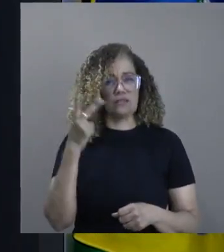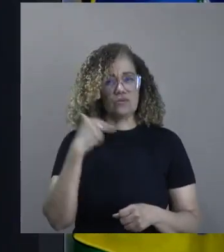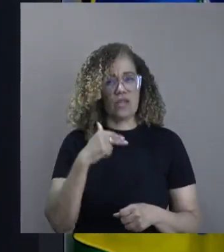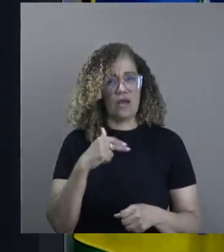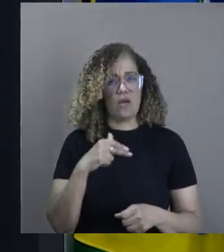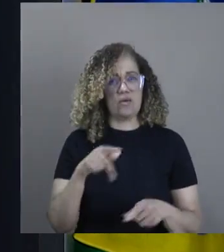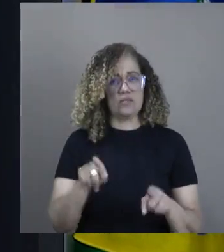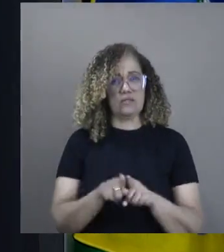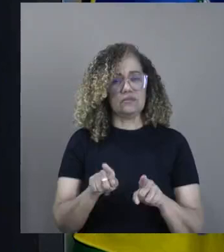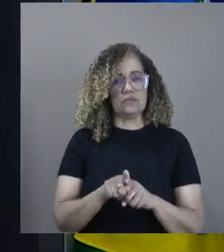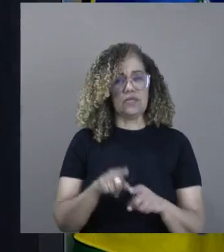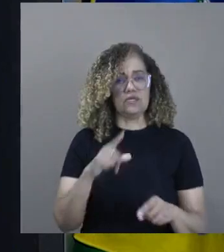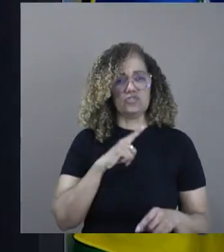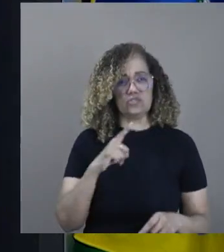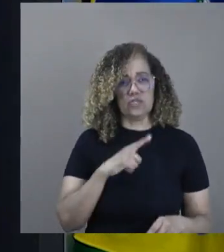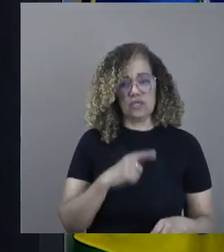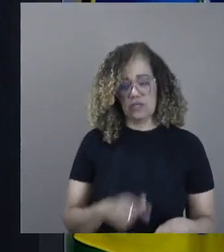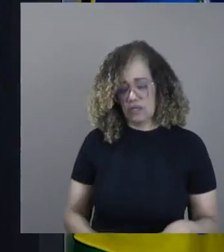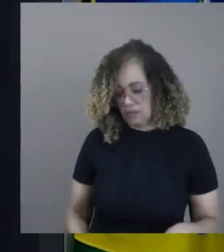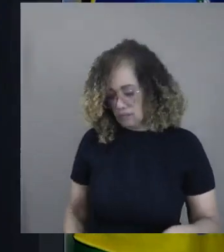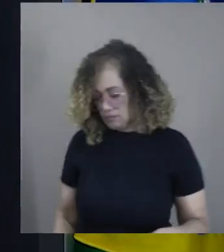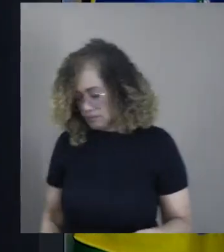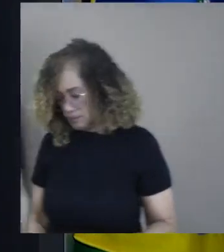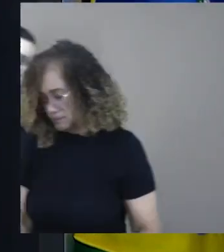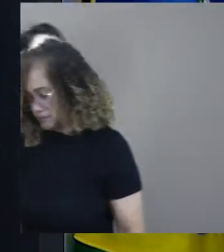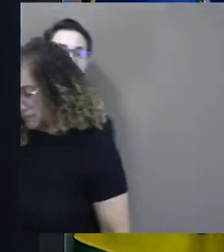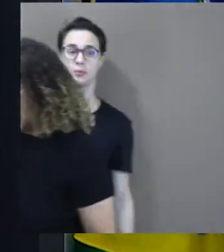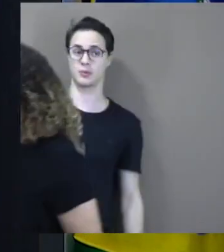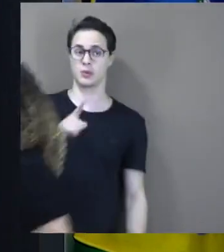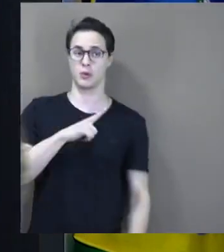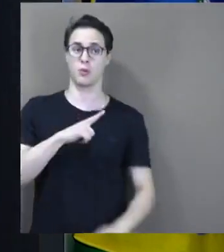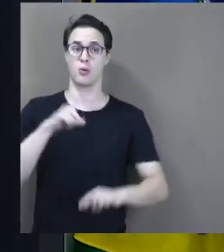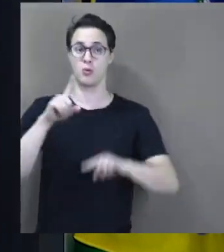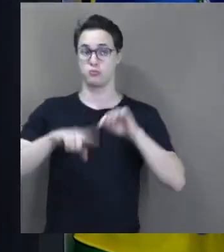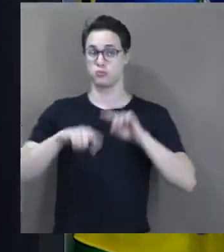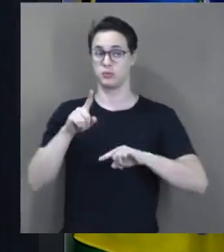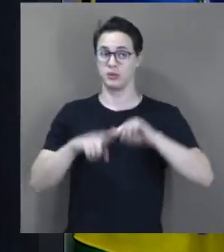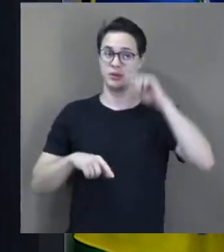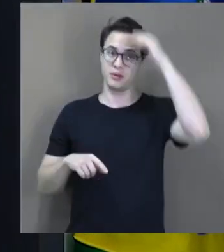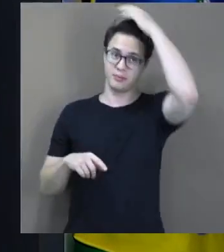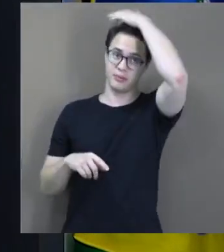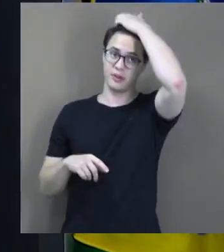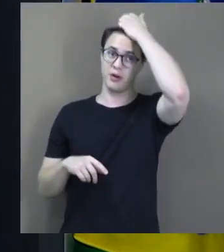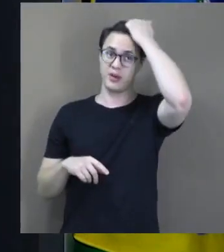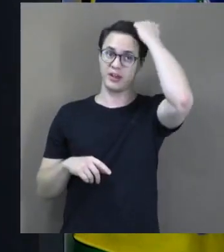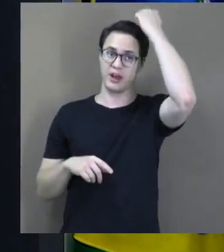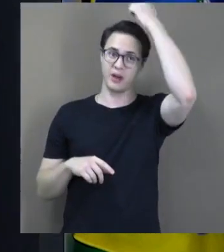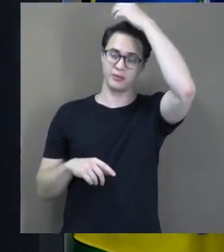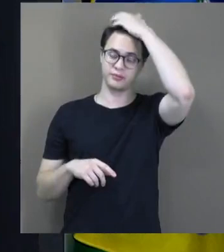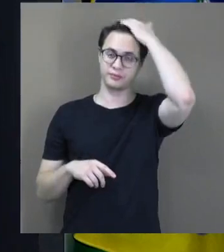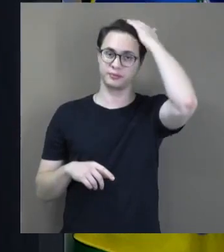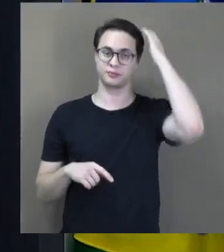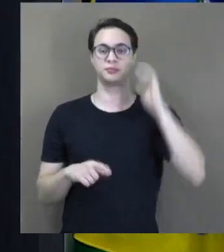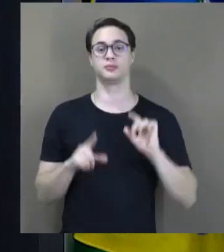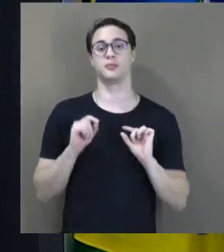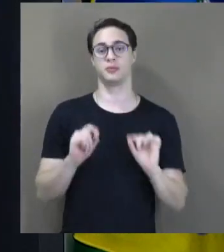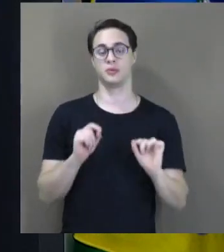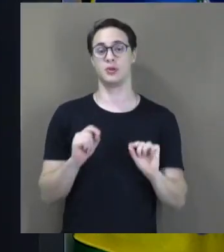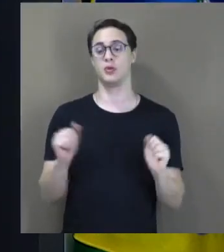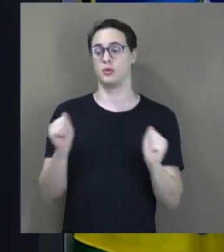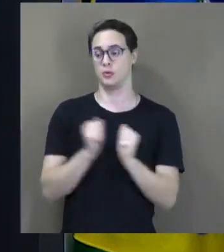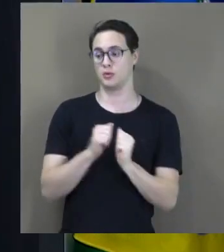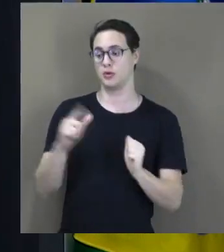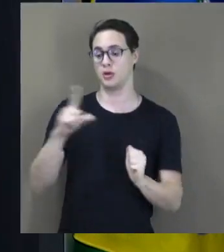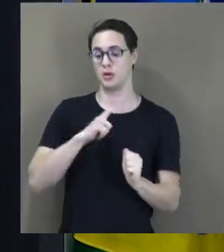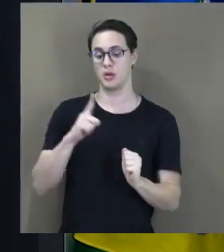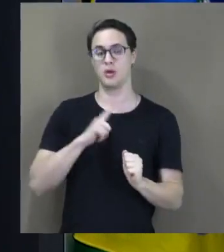para a fabricação dos seus produtos. O gás natural veicular, apesar de ser menos poluente